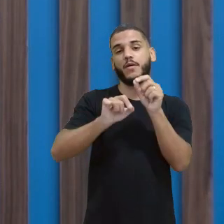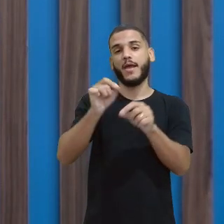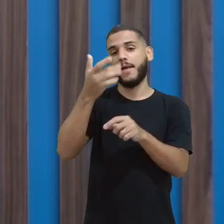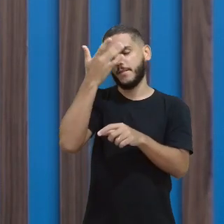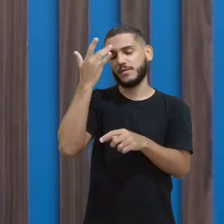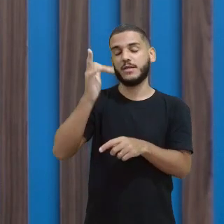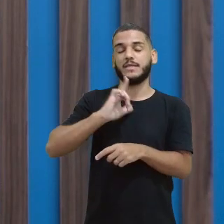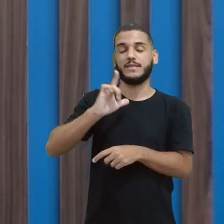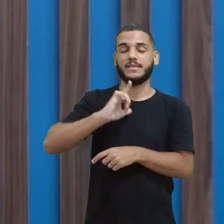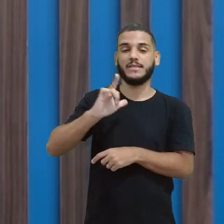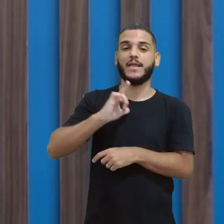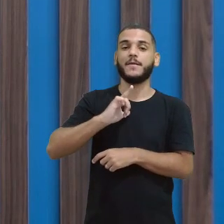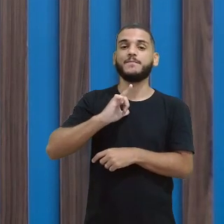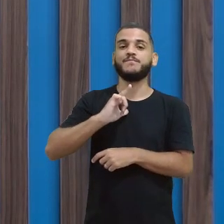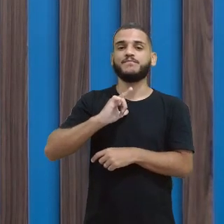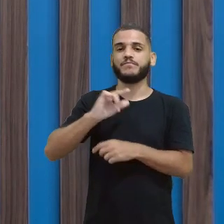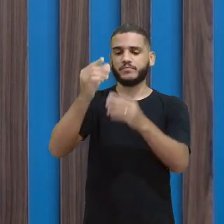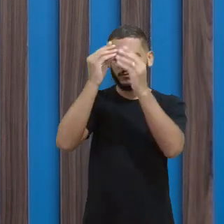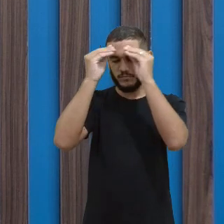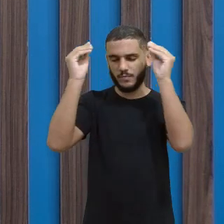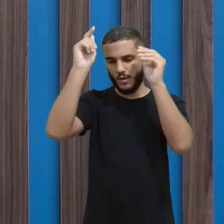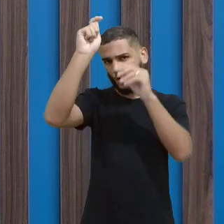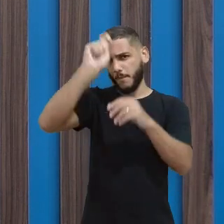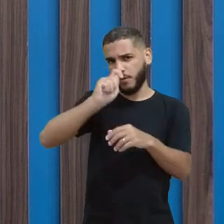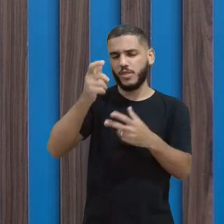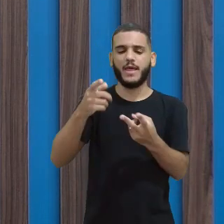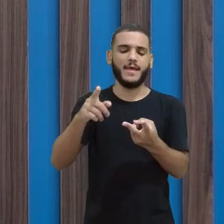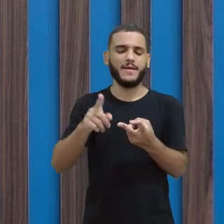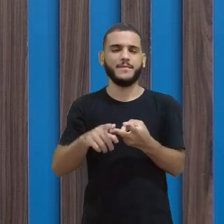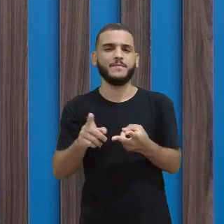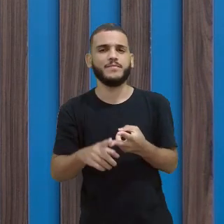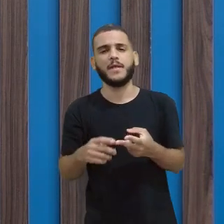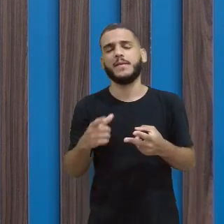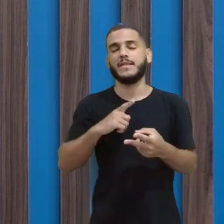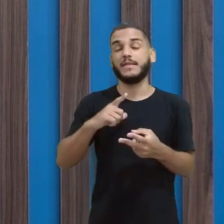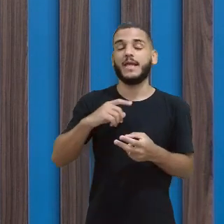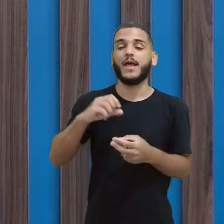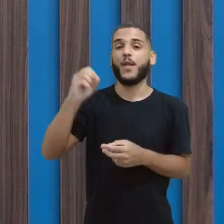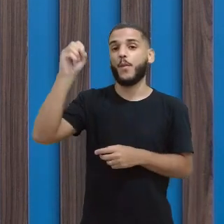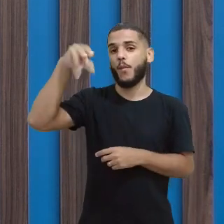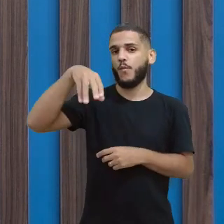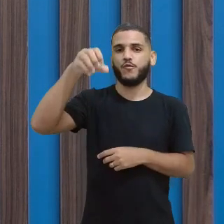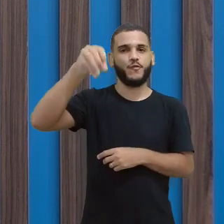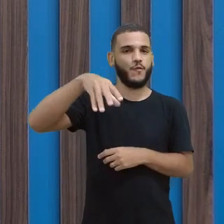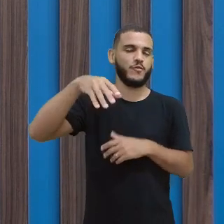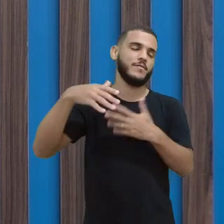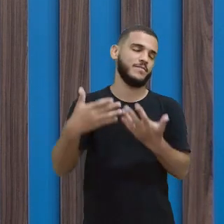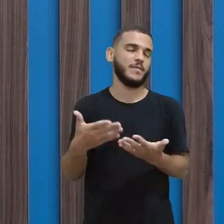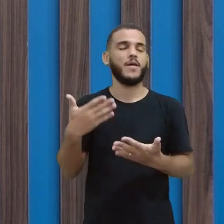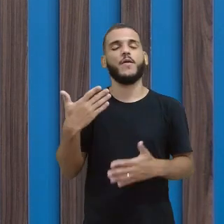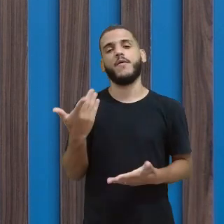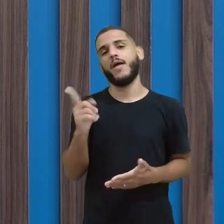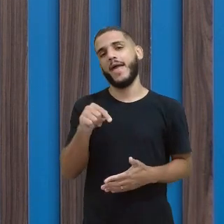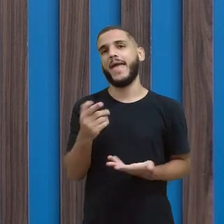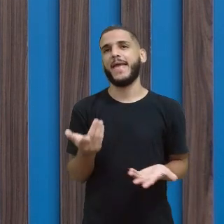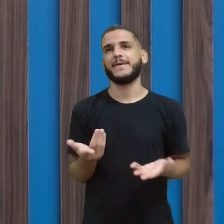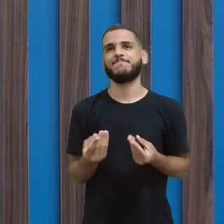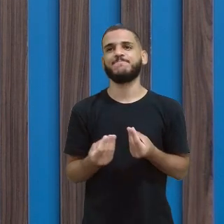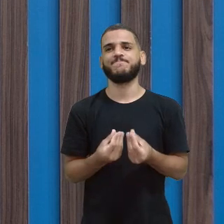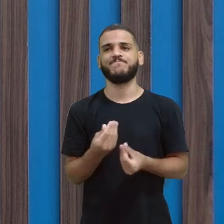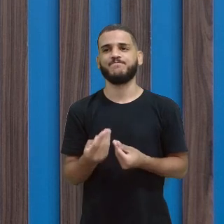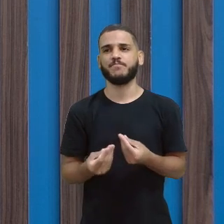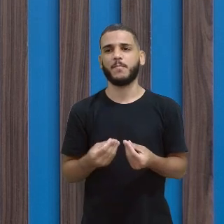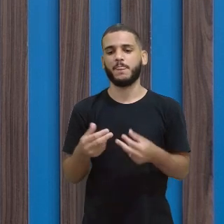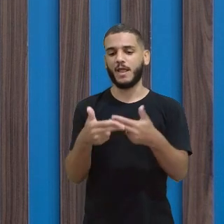Bem lembrado, professora. E aí, saem aí iluminando, né? Aí, então, a questão dos corpos luminosos, dos